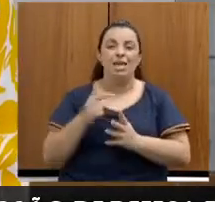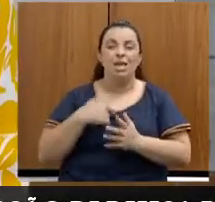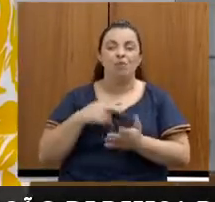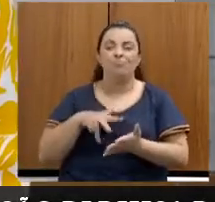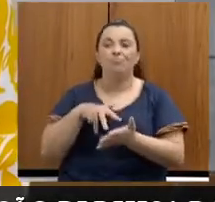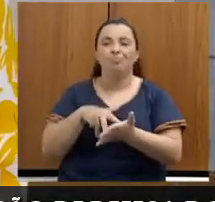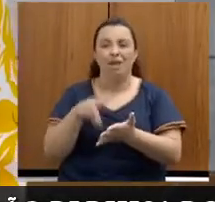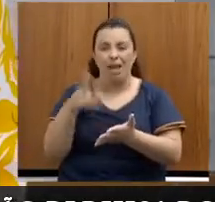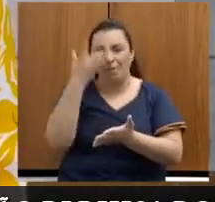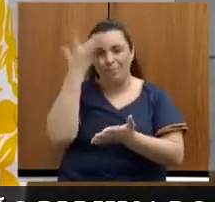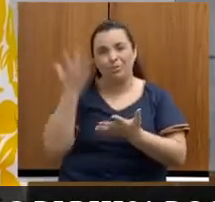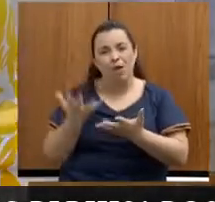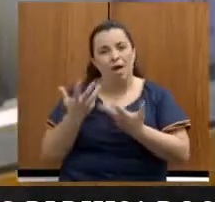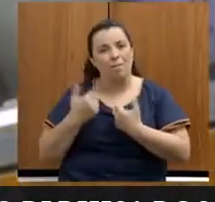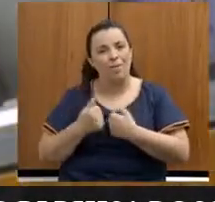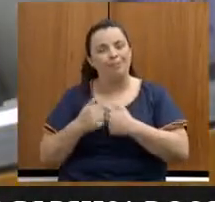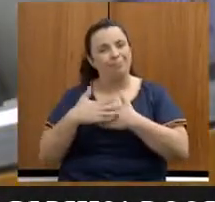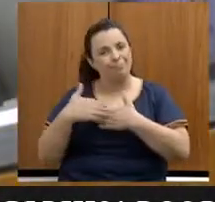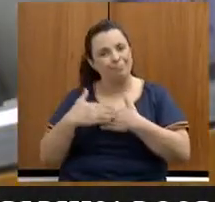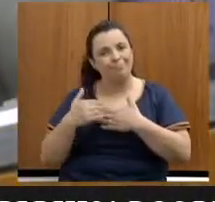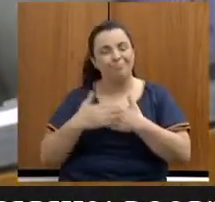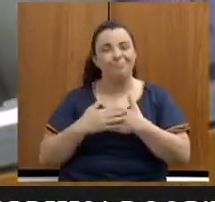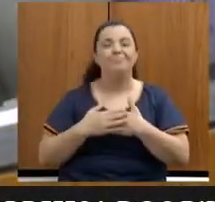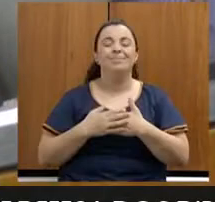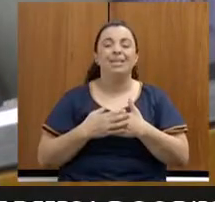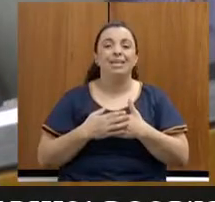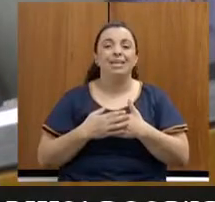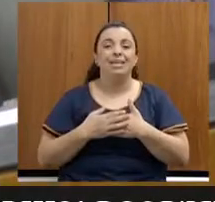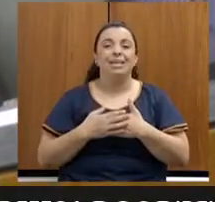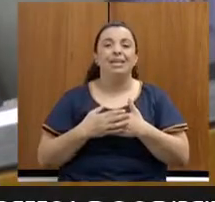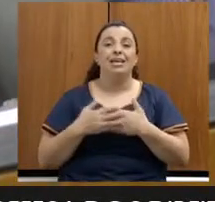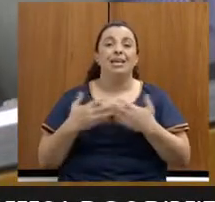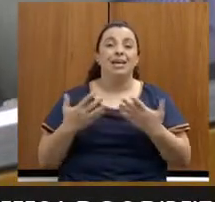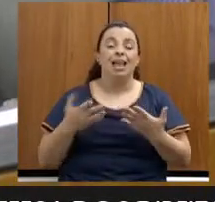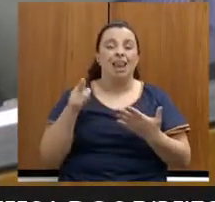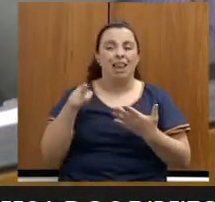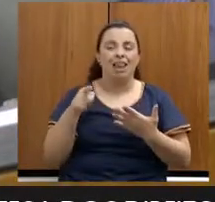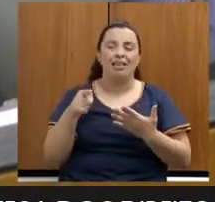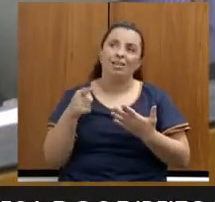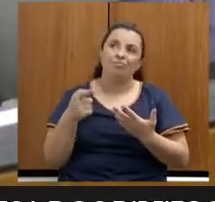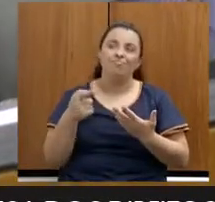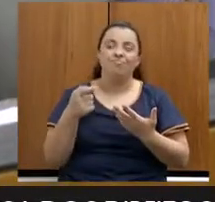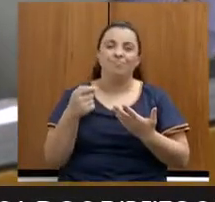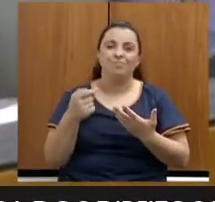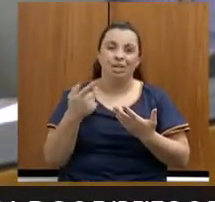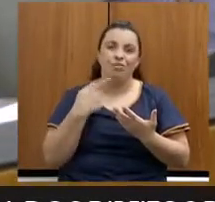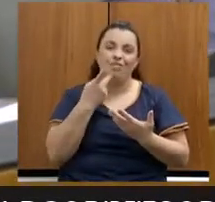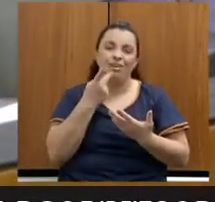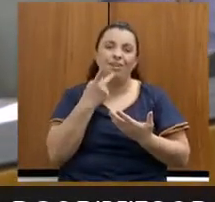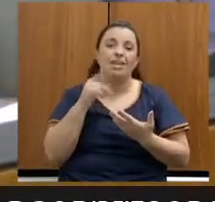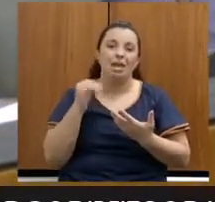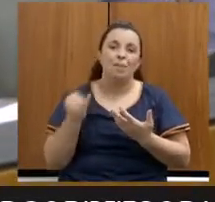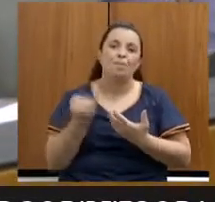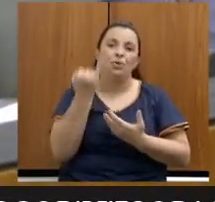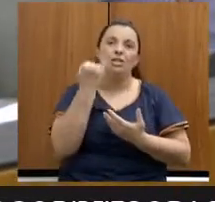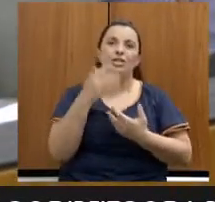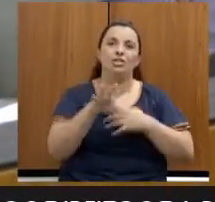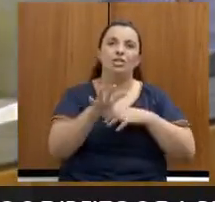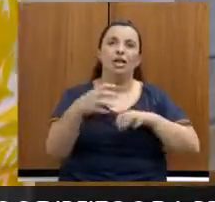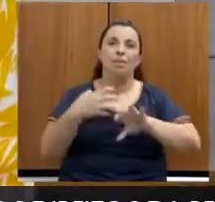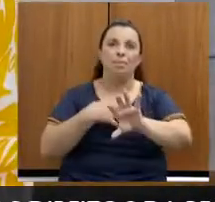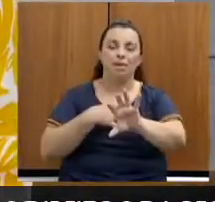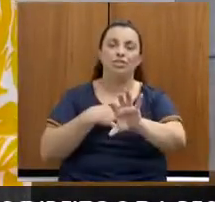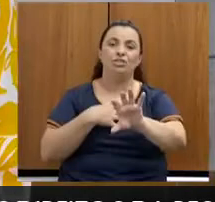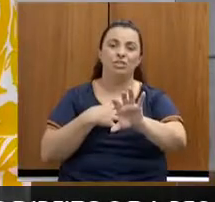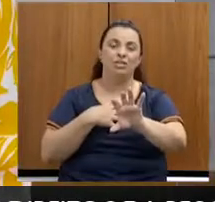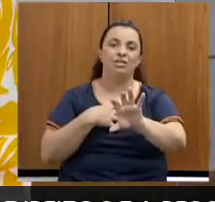APAC masculina pelos recuperandos e recuperandas. Então, a empatia necessária foi o que eu encontrei em recuperandos no